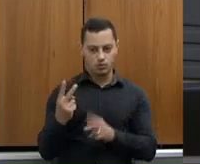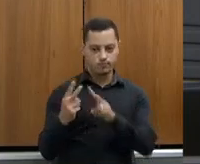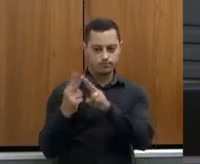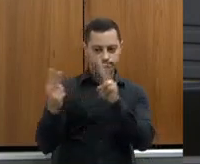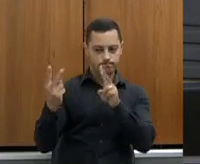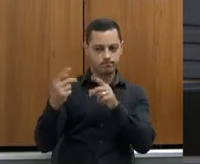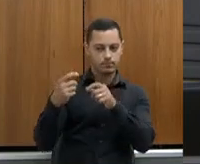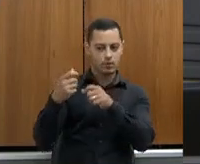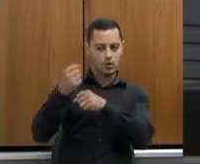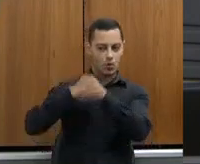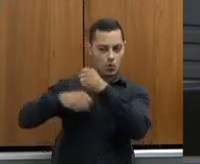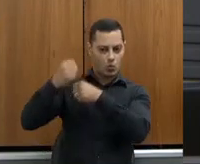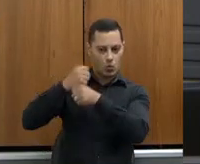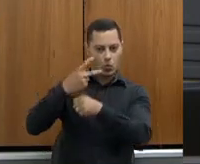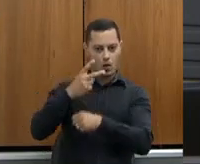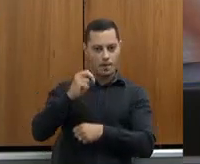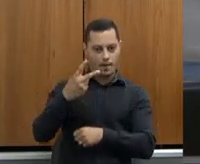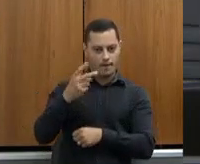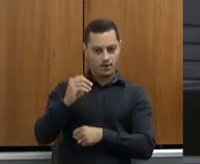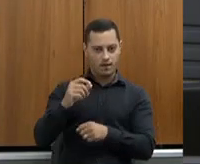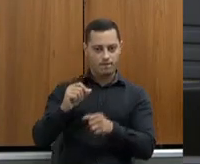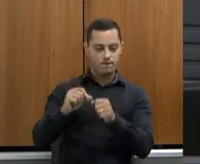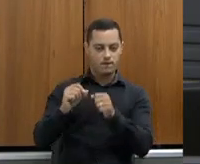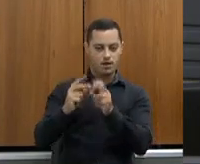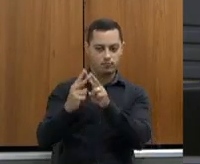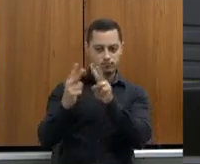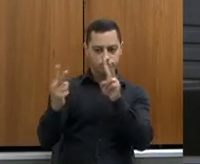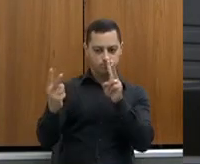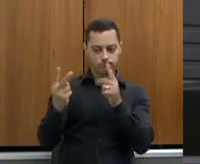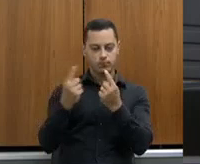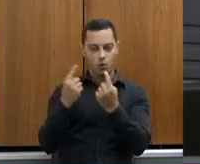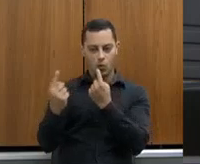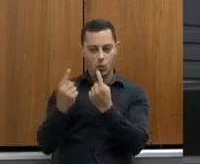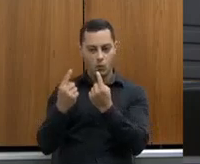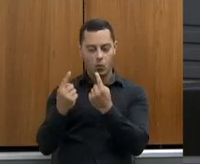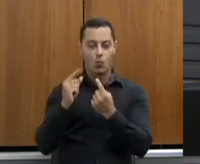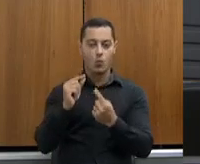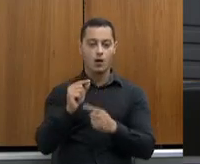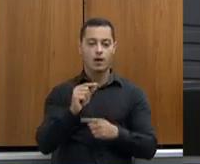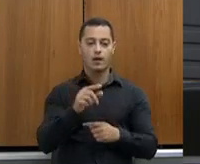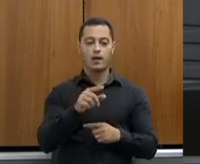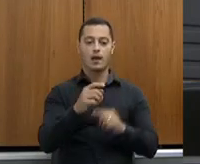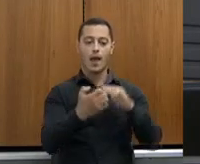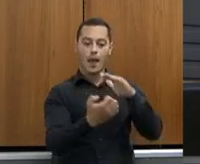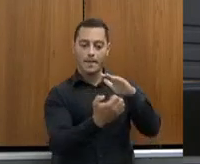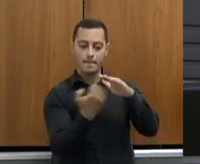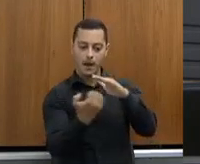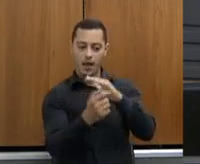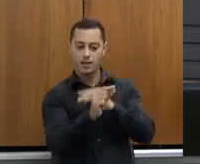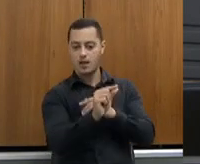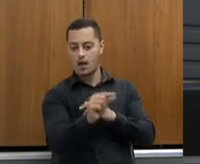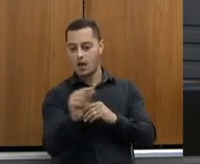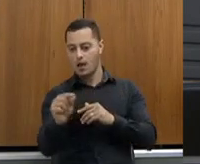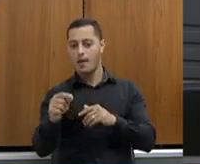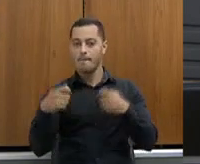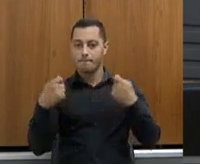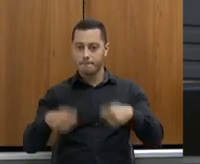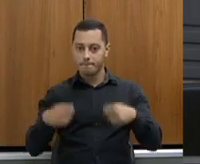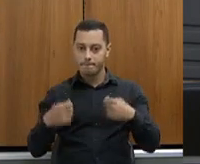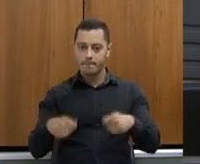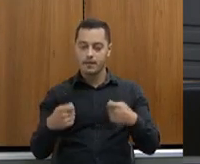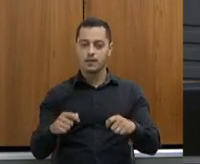lá em abril de 2020, para que os consórcios pudessem começar a prosperar nessa